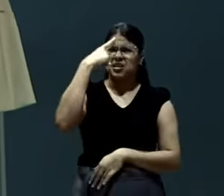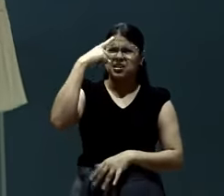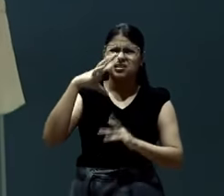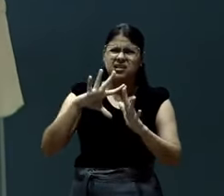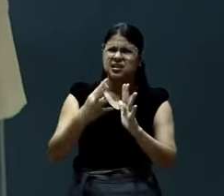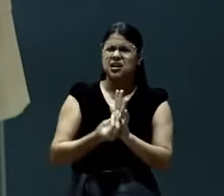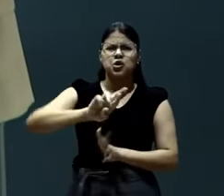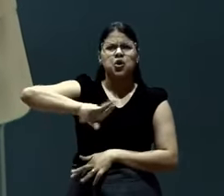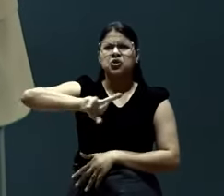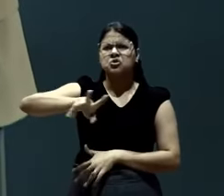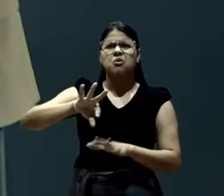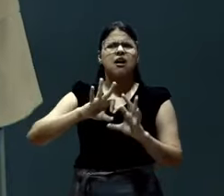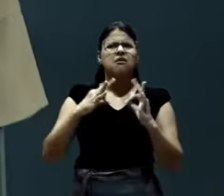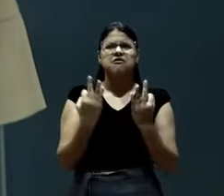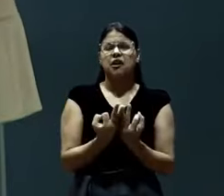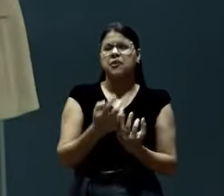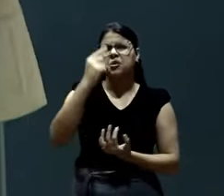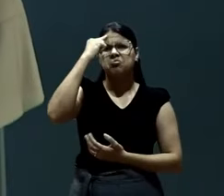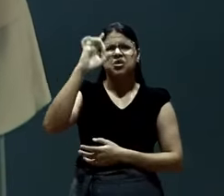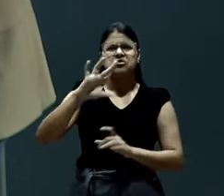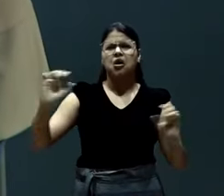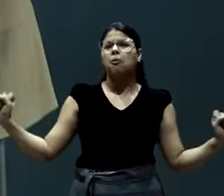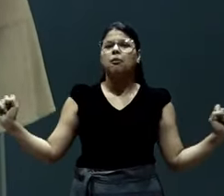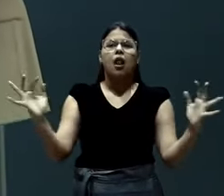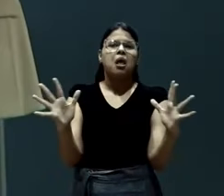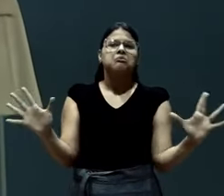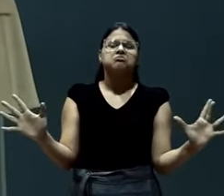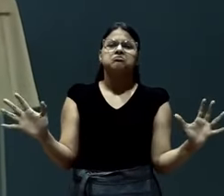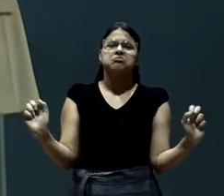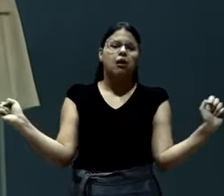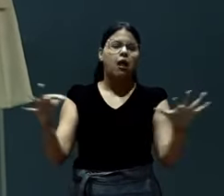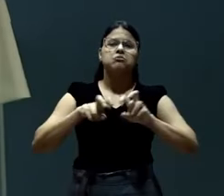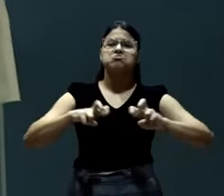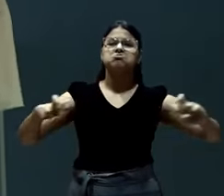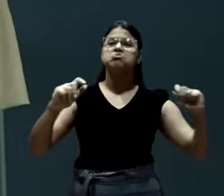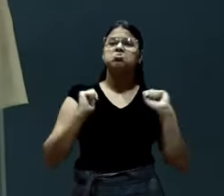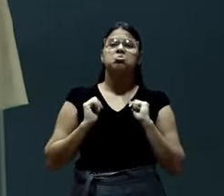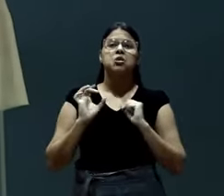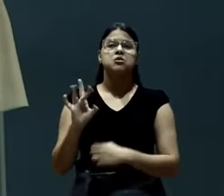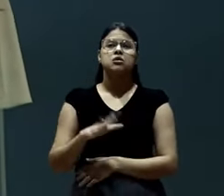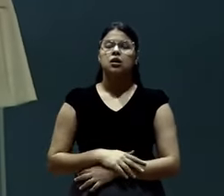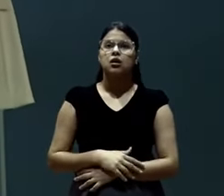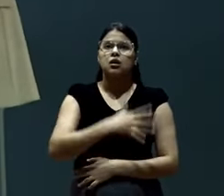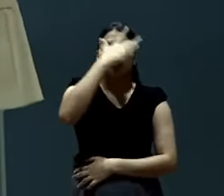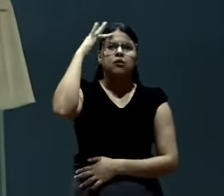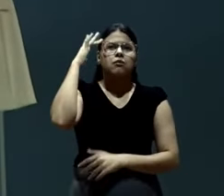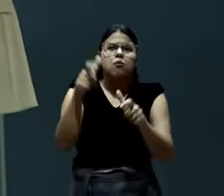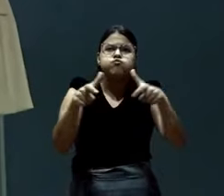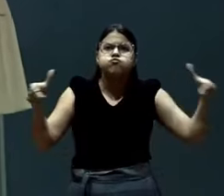eu entendo que nós somos um ajuntamento de pessoas. E aí está um grande problema, que é muita gente, tudo